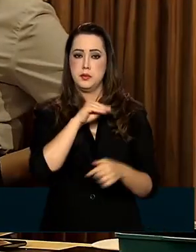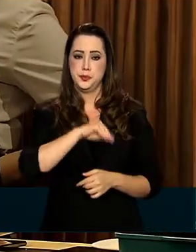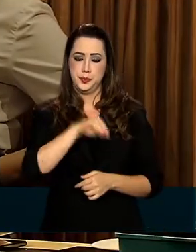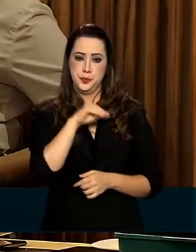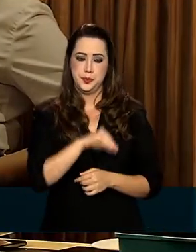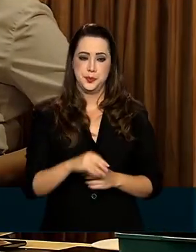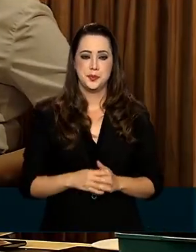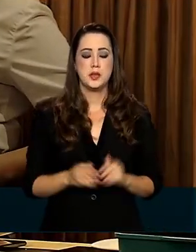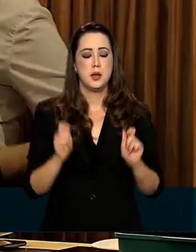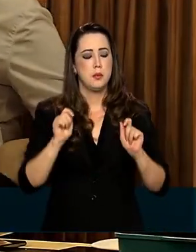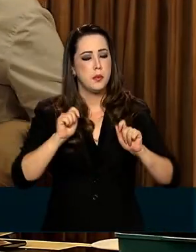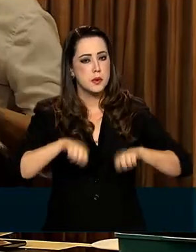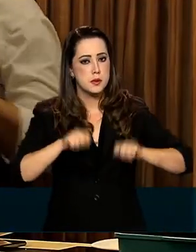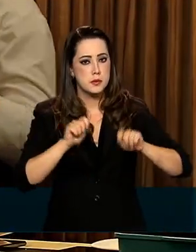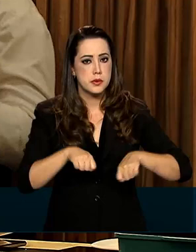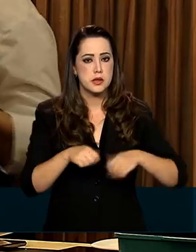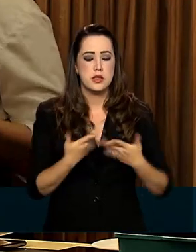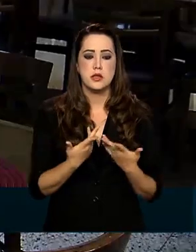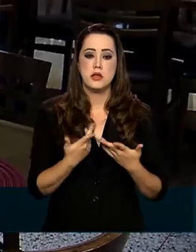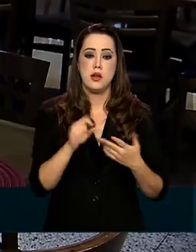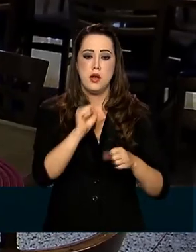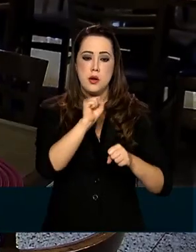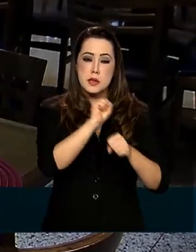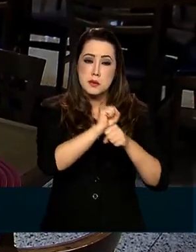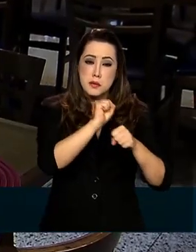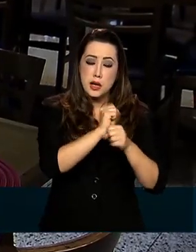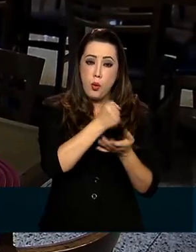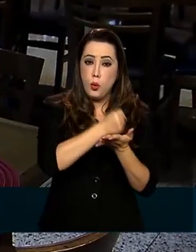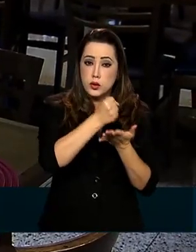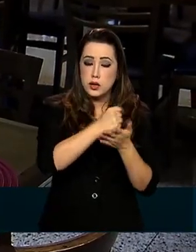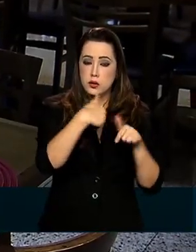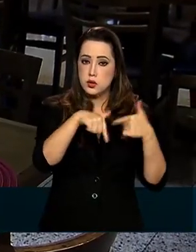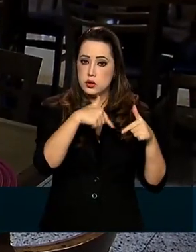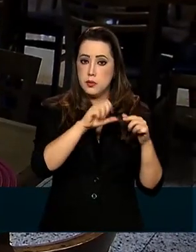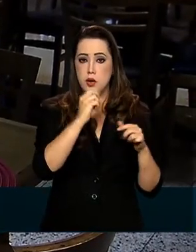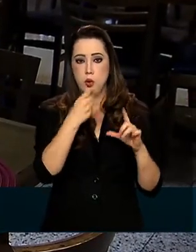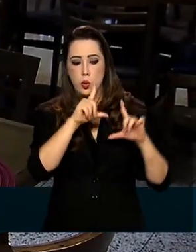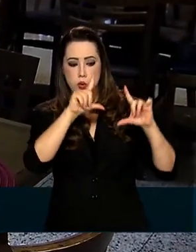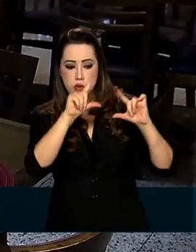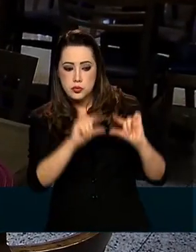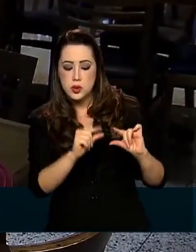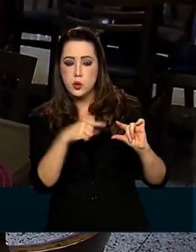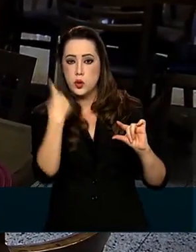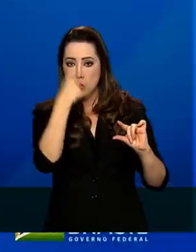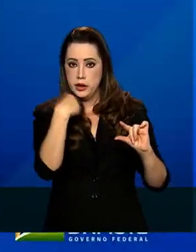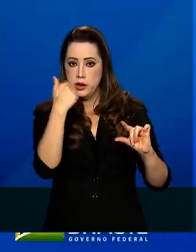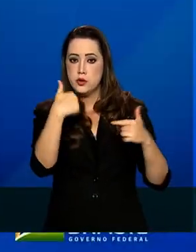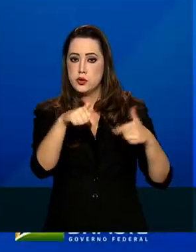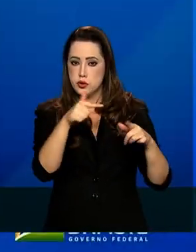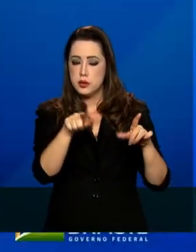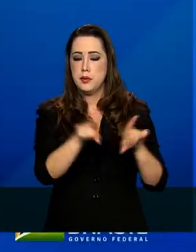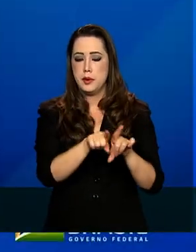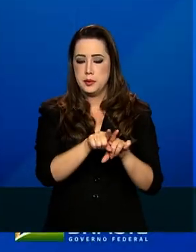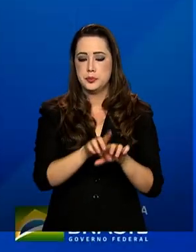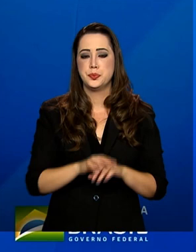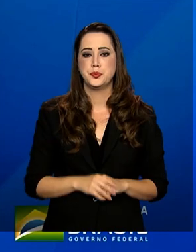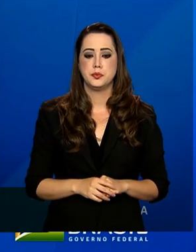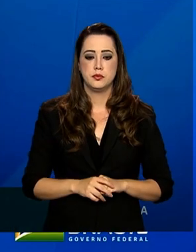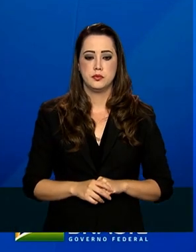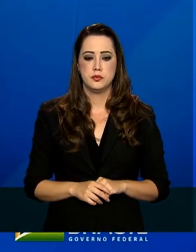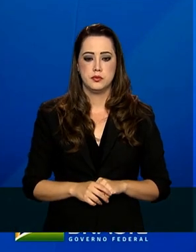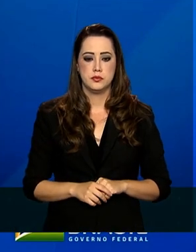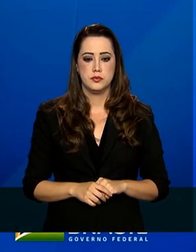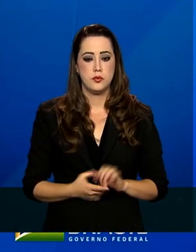renda, que permite a suspensão de contratos ou redução da jornada de trabalho. Mostramos a nossa